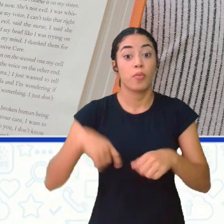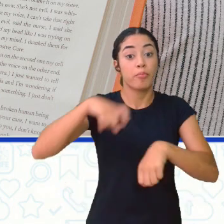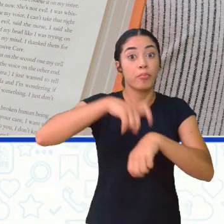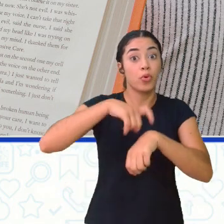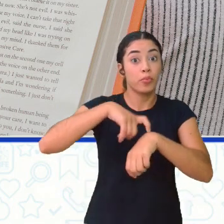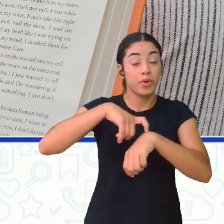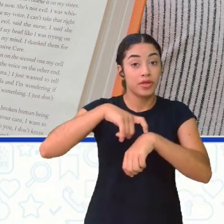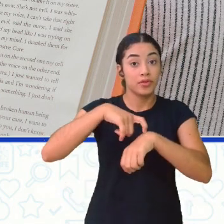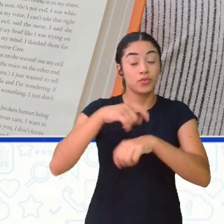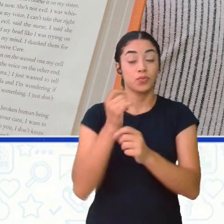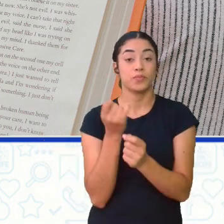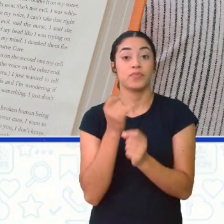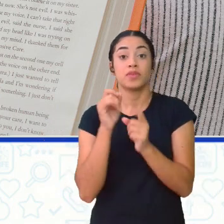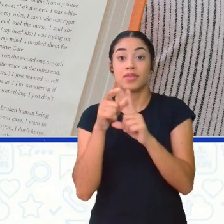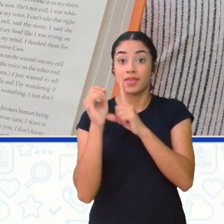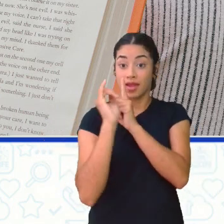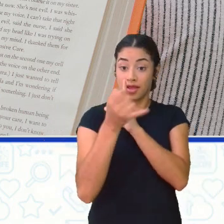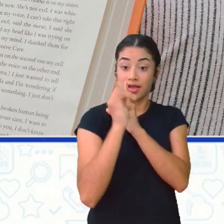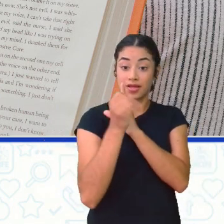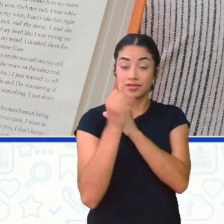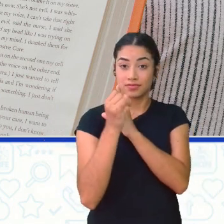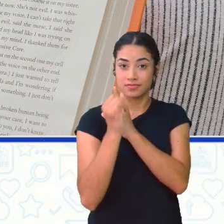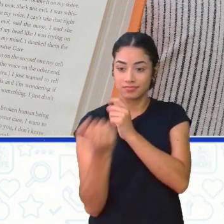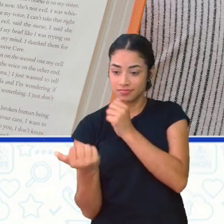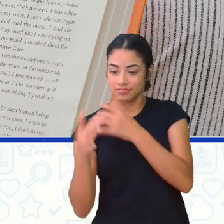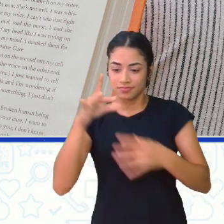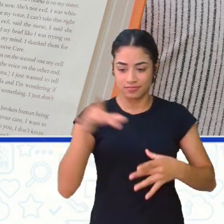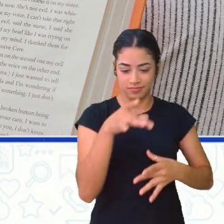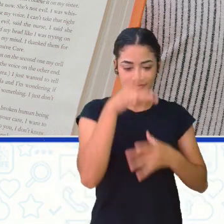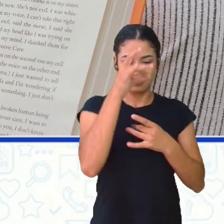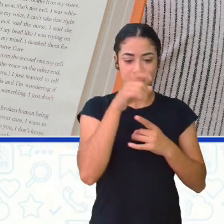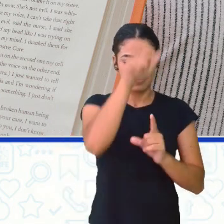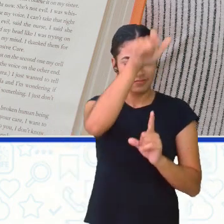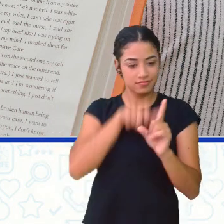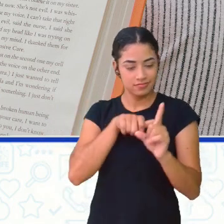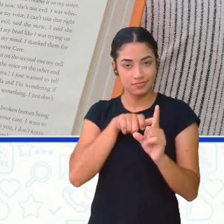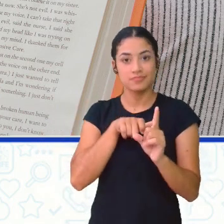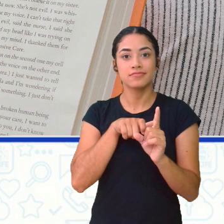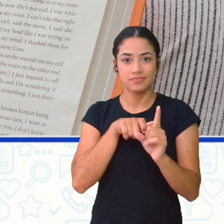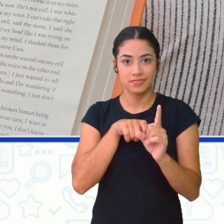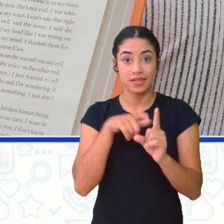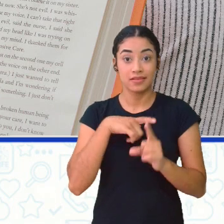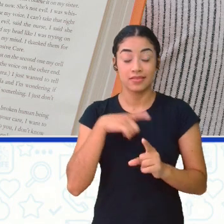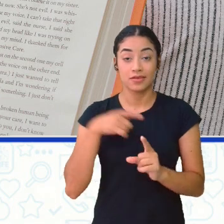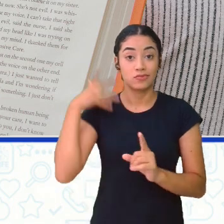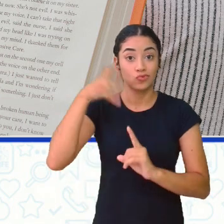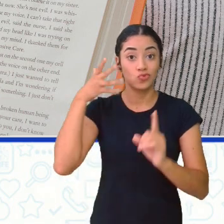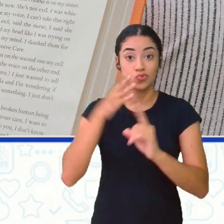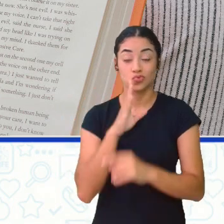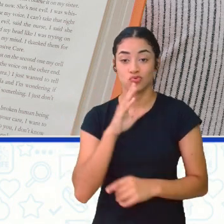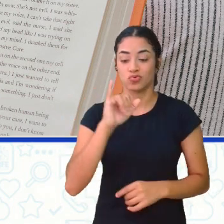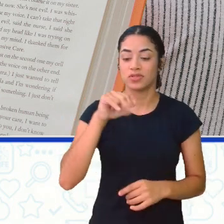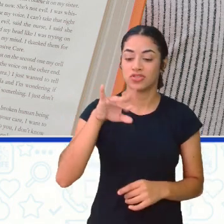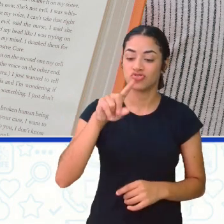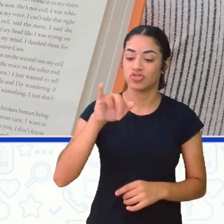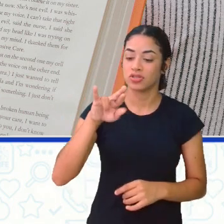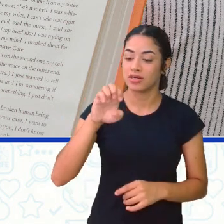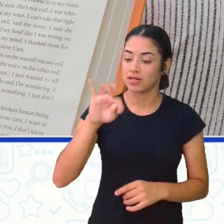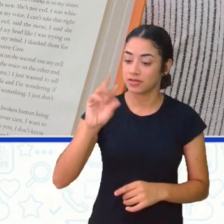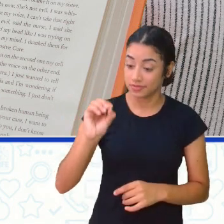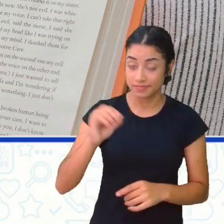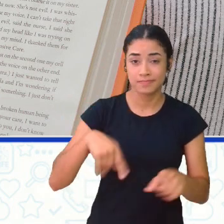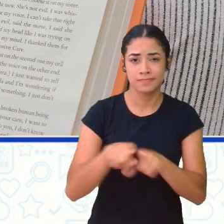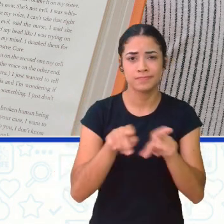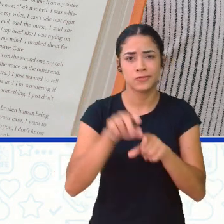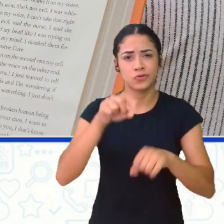pela personagem E aí vai ser Uma interpretação Do narrador A gente tem Um discurso indireto E em que momento As